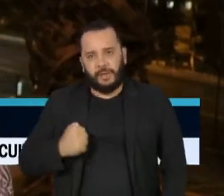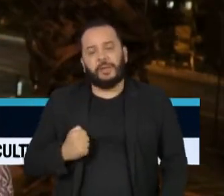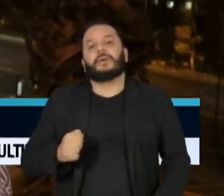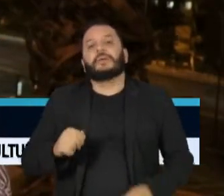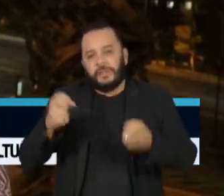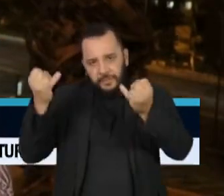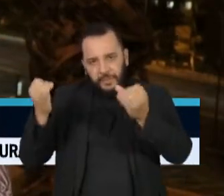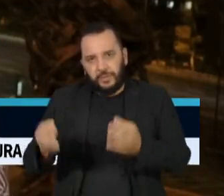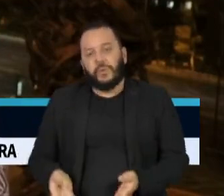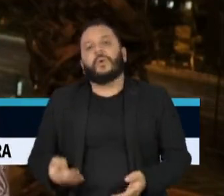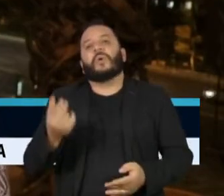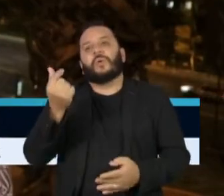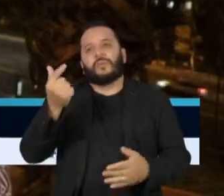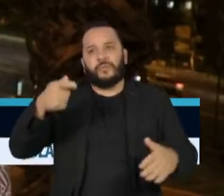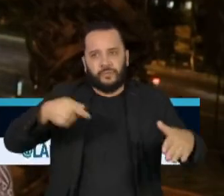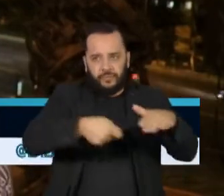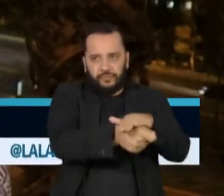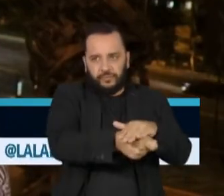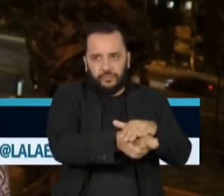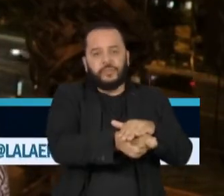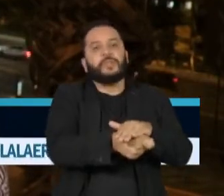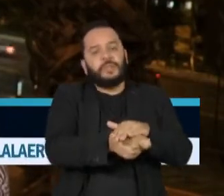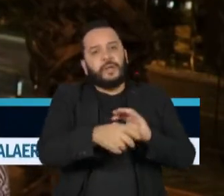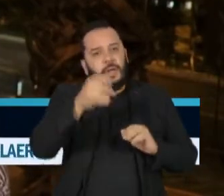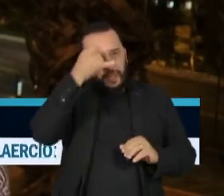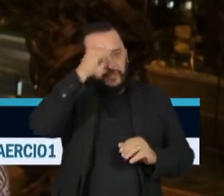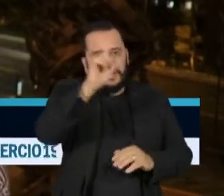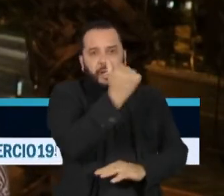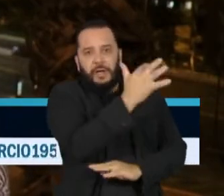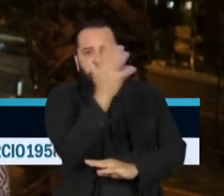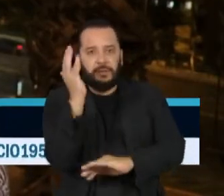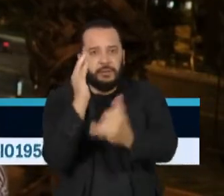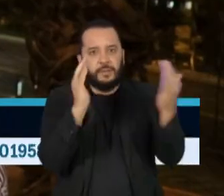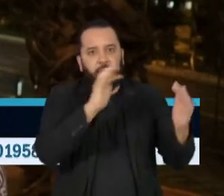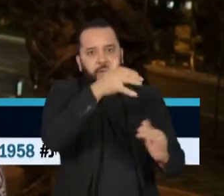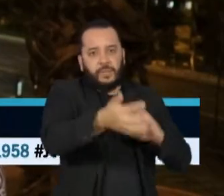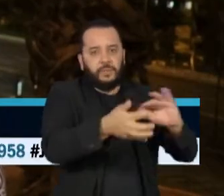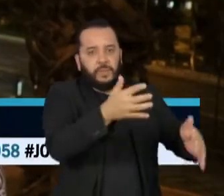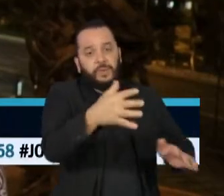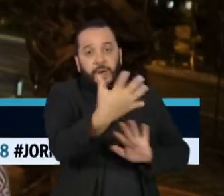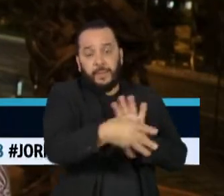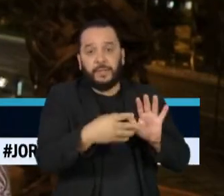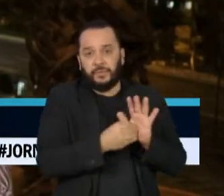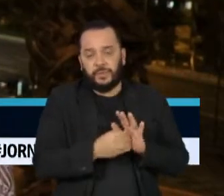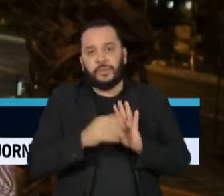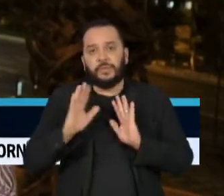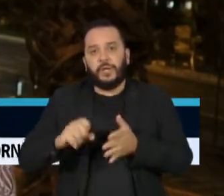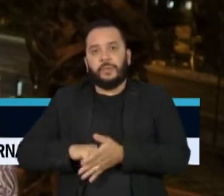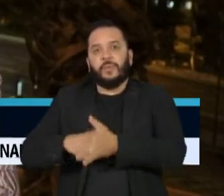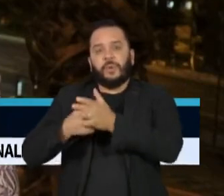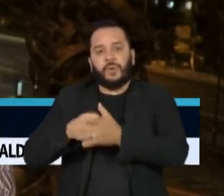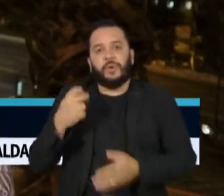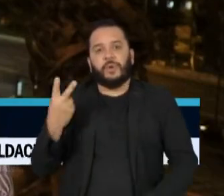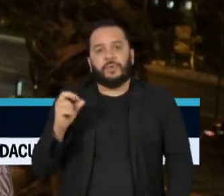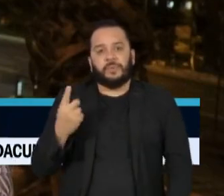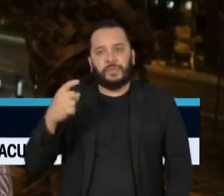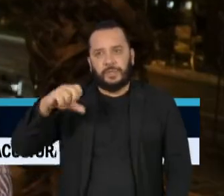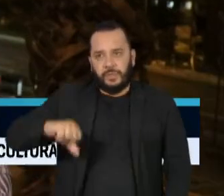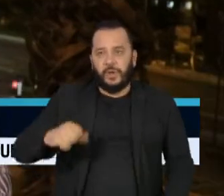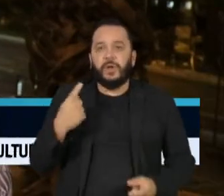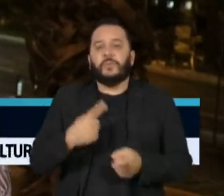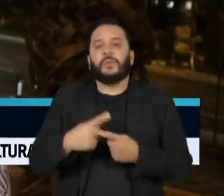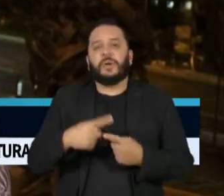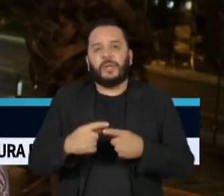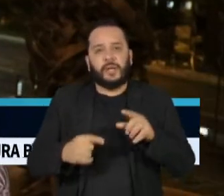vai retomar a ajuda financeira contra o desmatamento da Amazônia, congelada desde 2019 por causa das